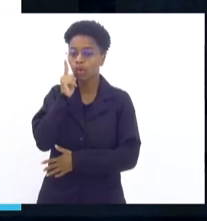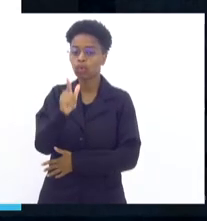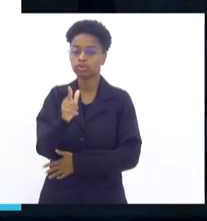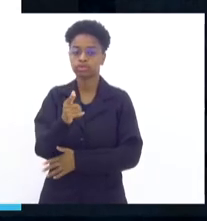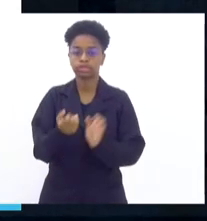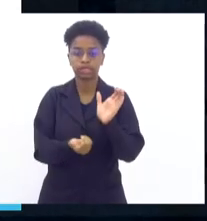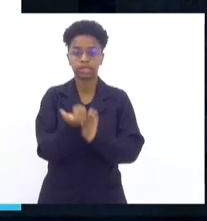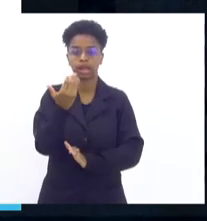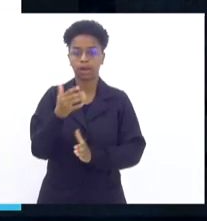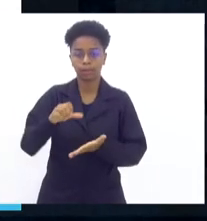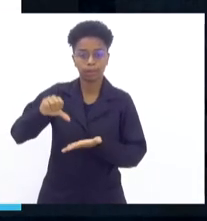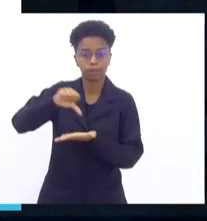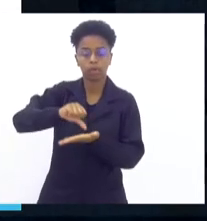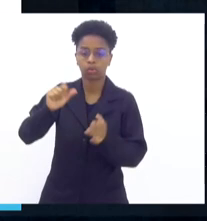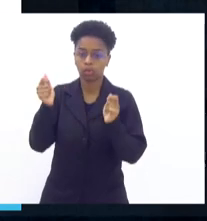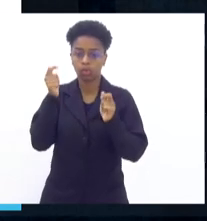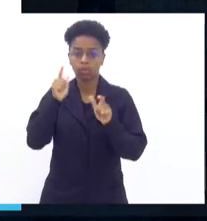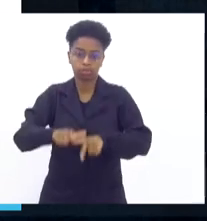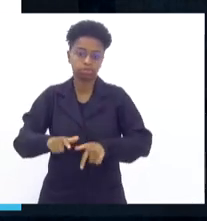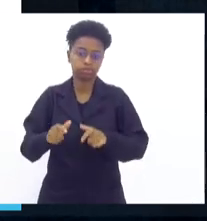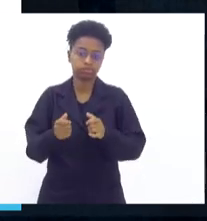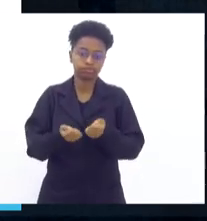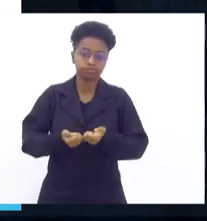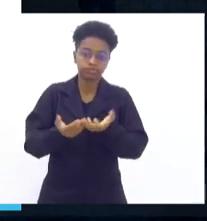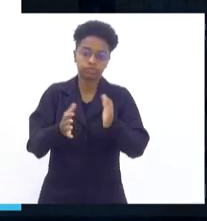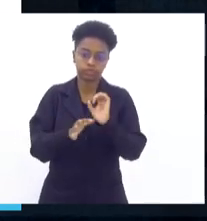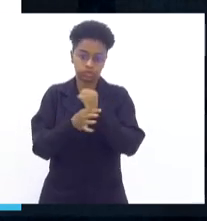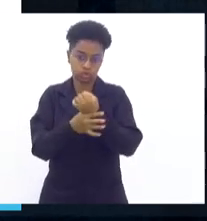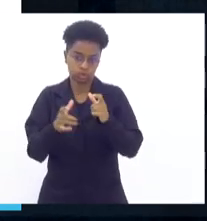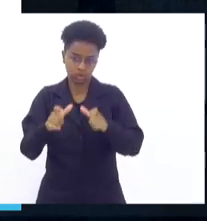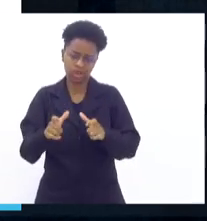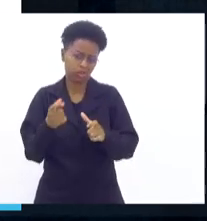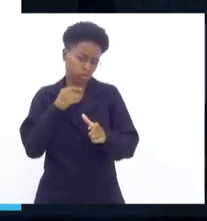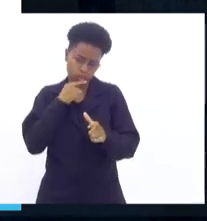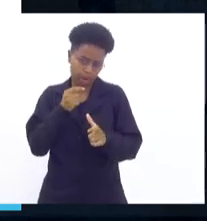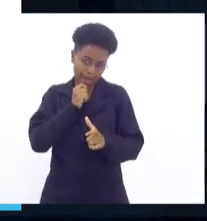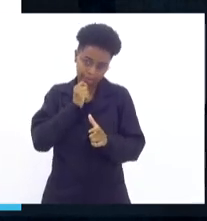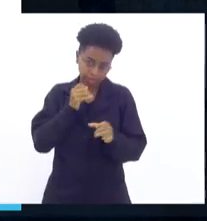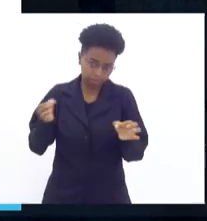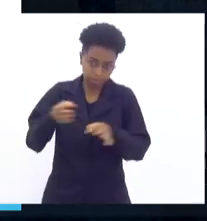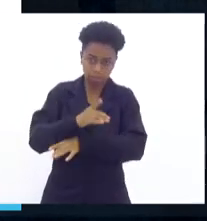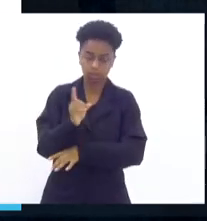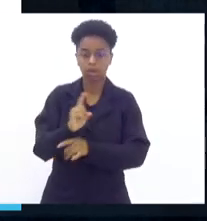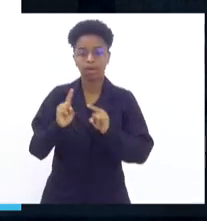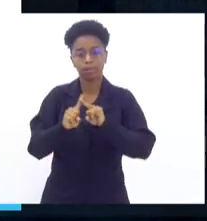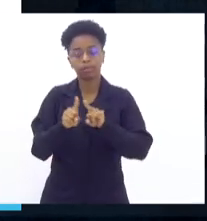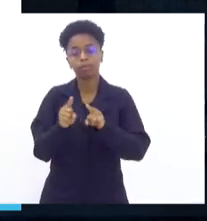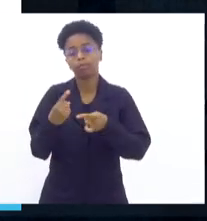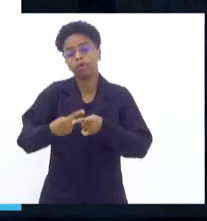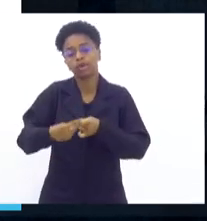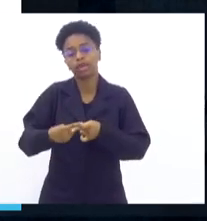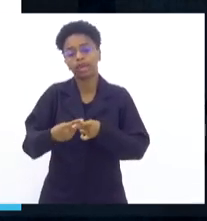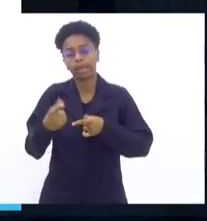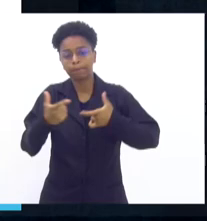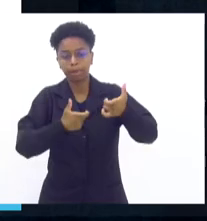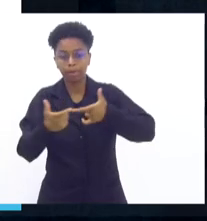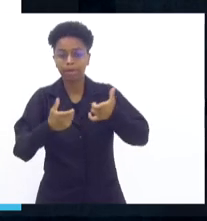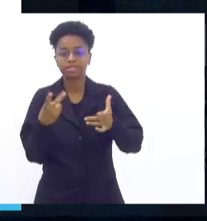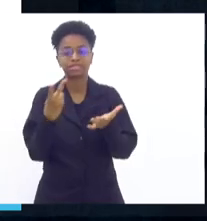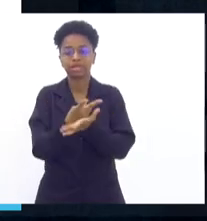essa base para dar uma estabilidade naquele local. Nós sabemos ainda que não conseguimos essa estabilidade, porque as guerras são feitas na área de mata,